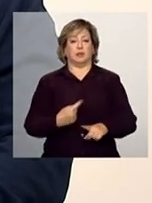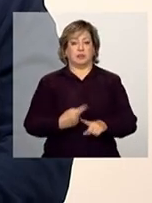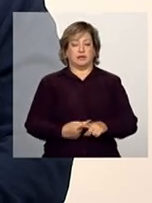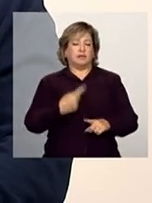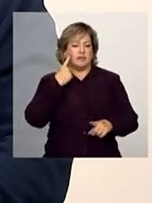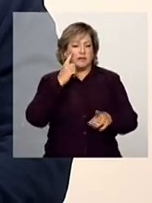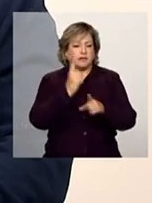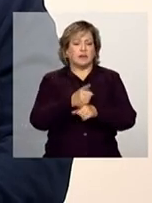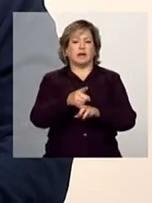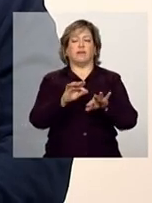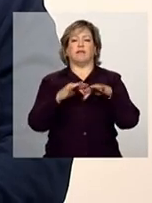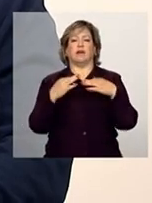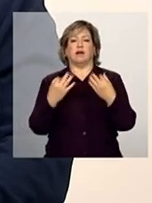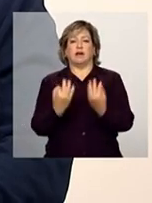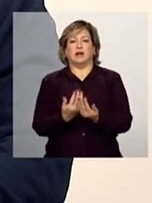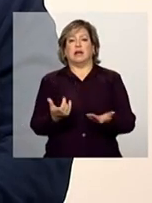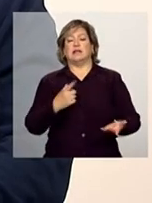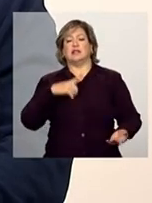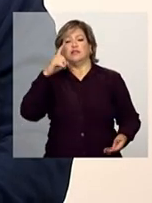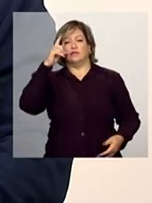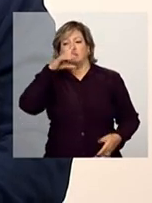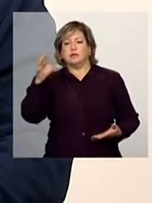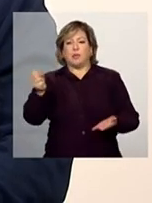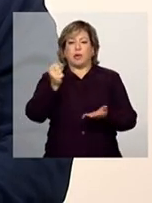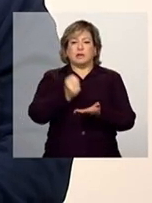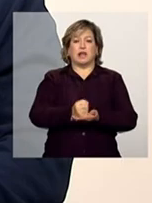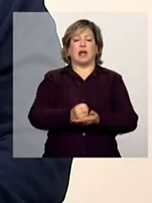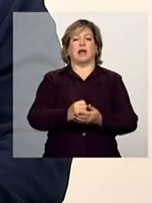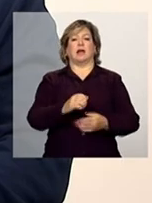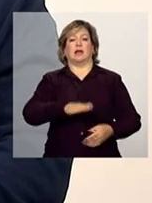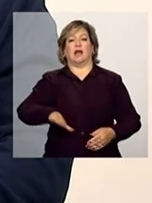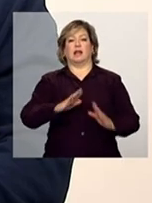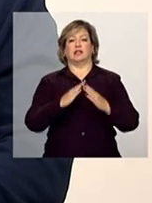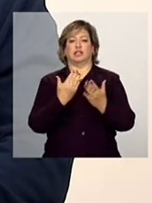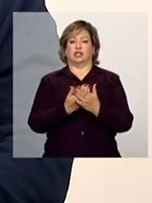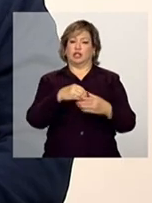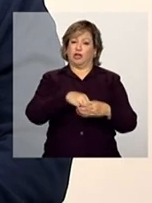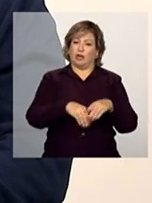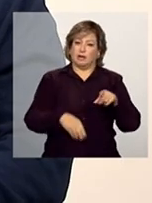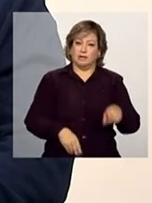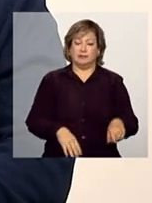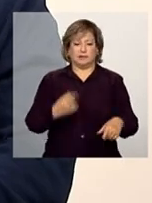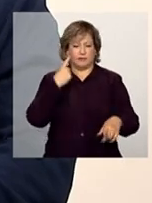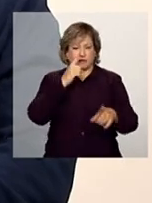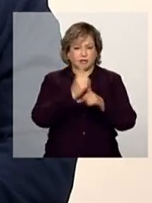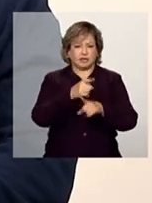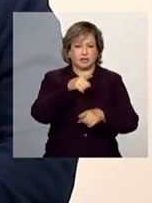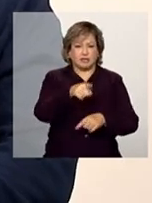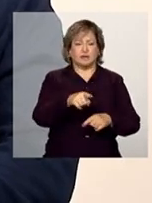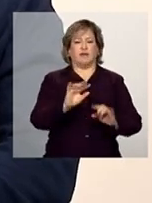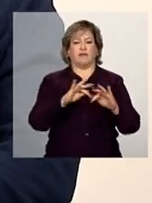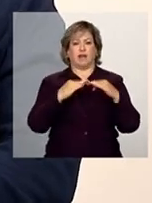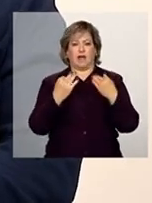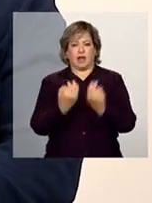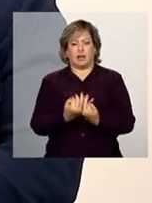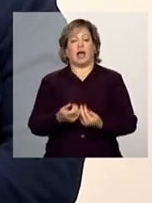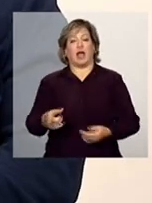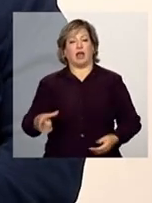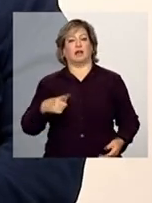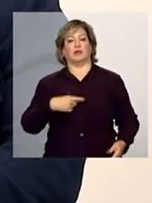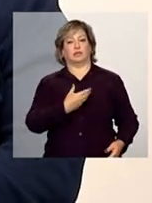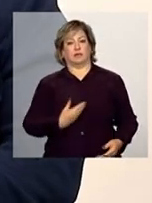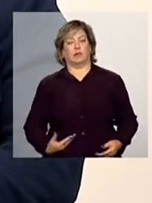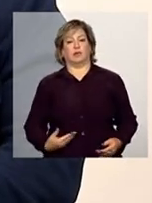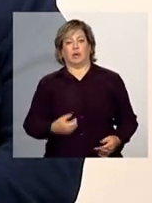que estão com dificuldade de manter as crianças na escola. Então, identificando essas famílias, o poder público local pode fazer um